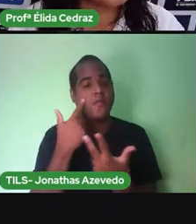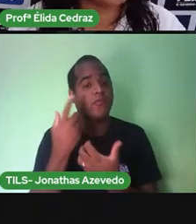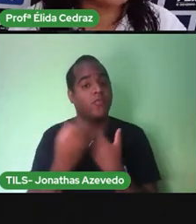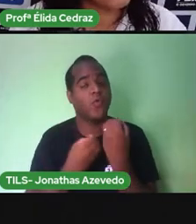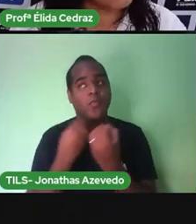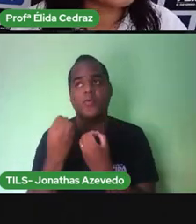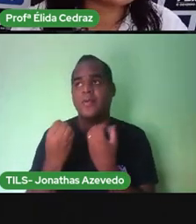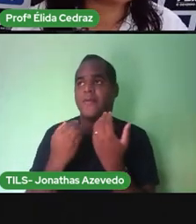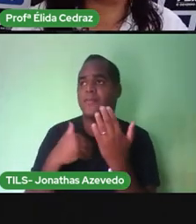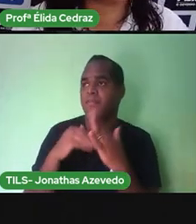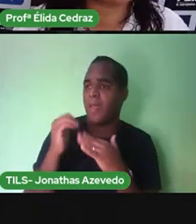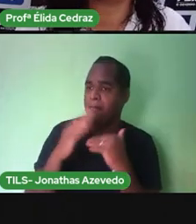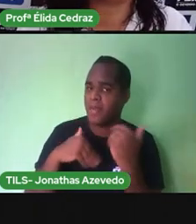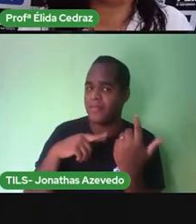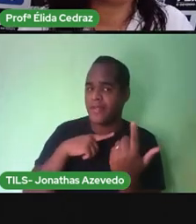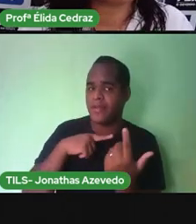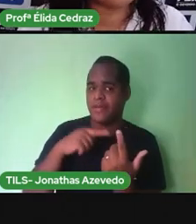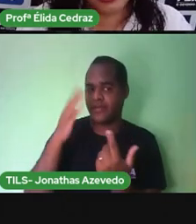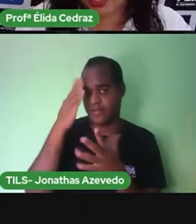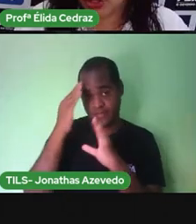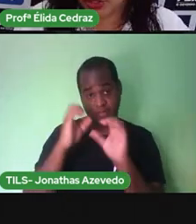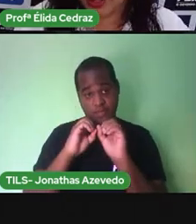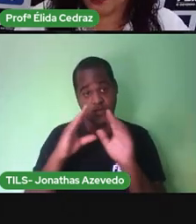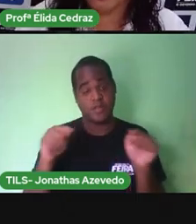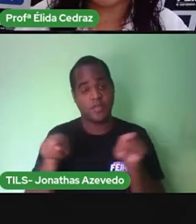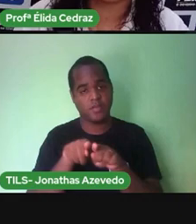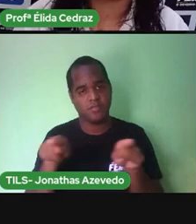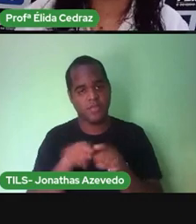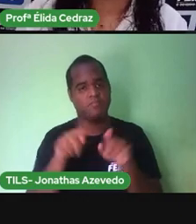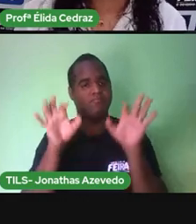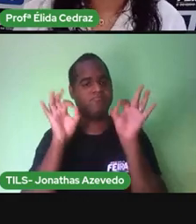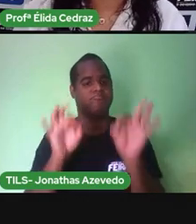assunto e fazer a atividade bem certinho.